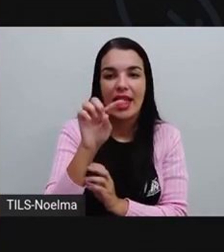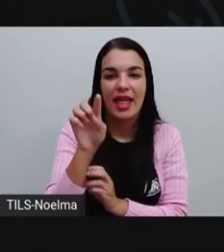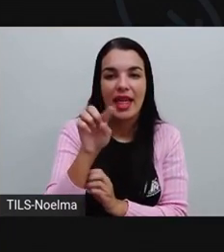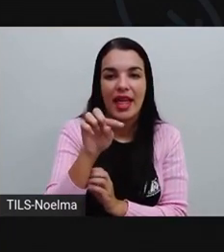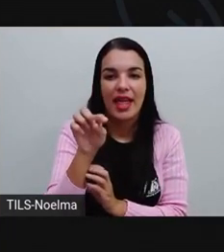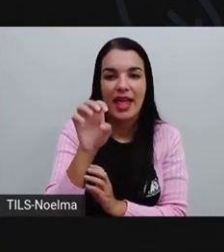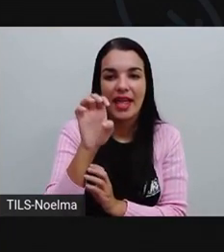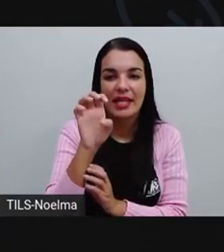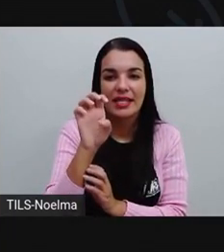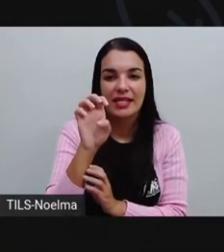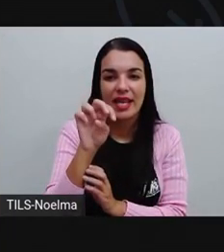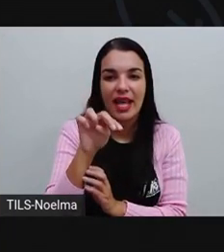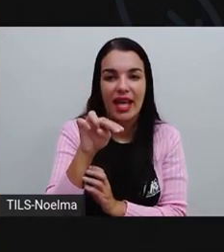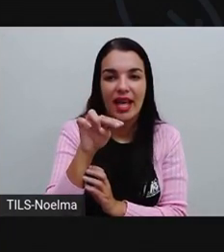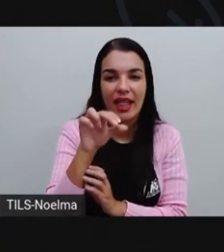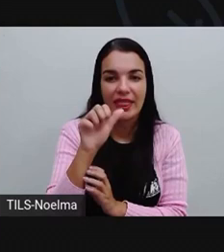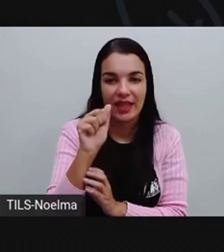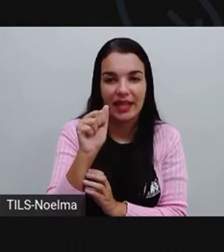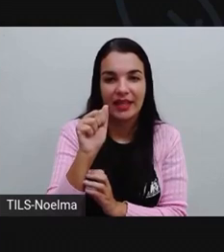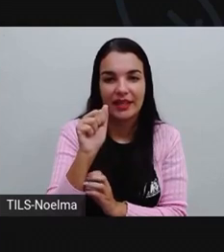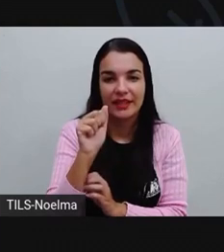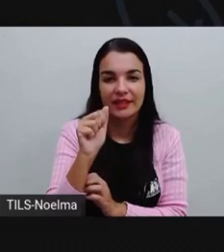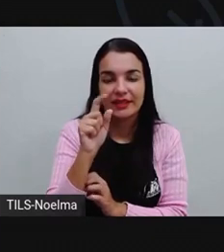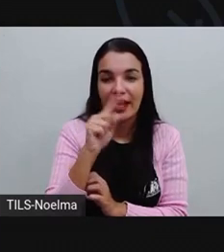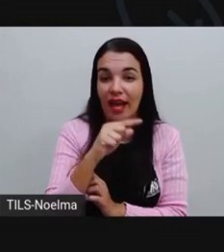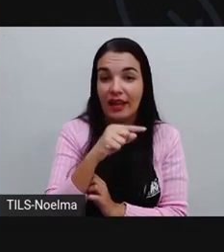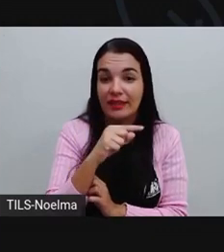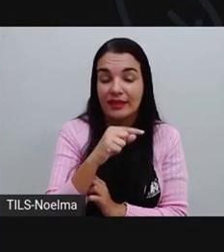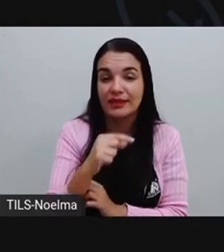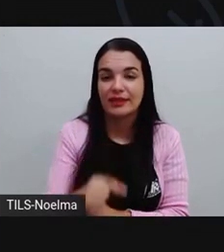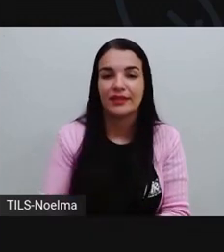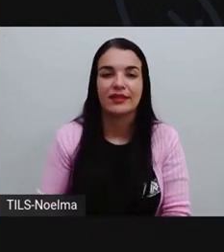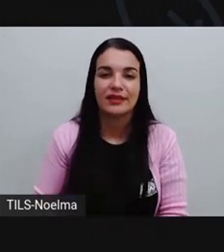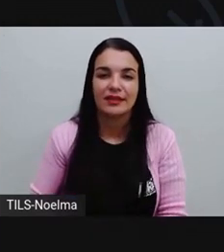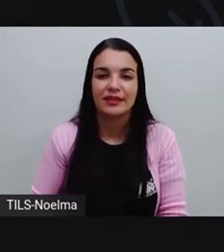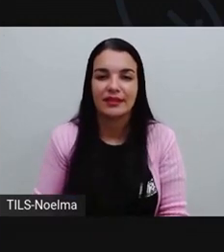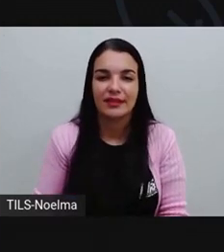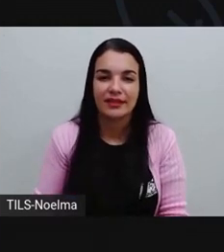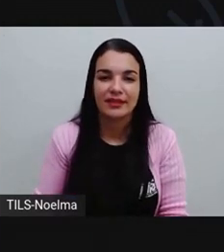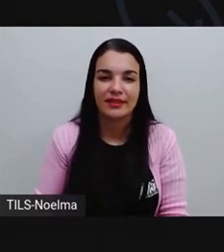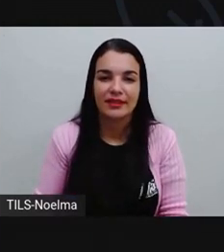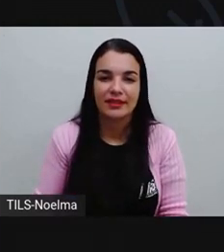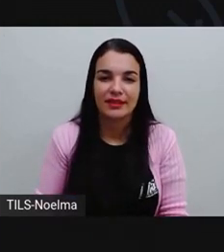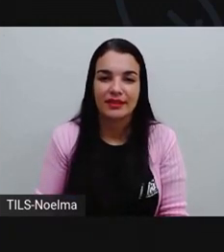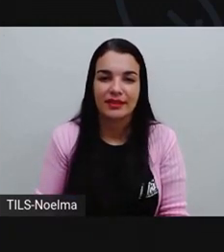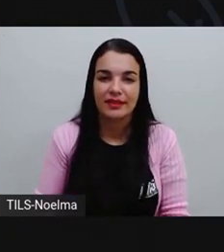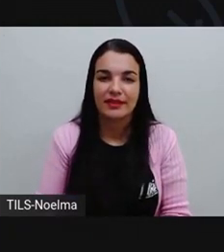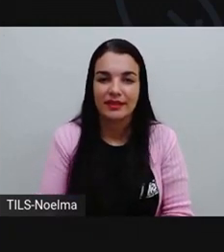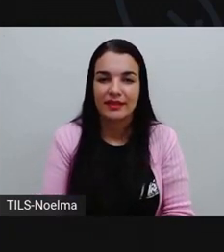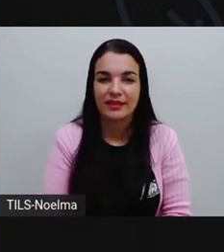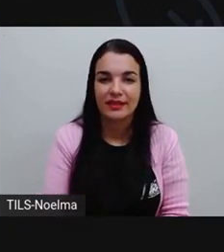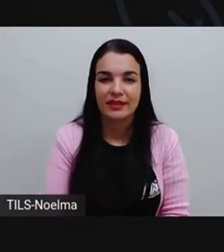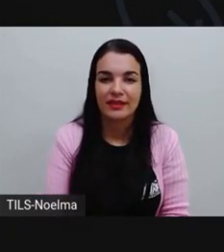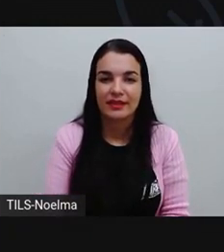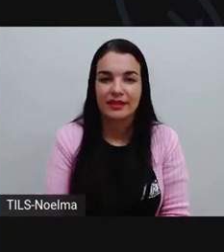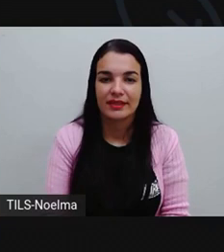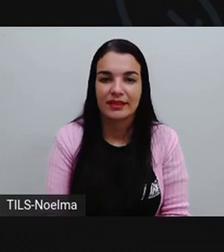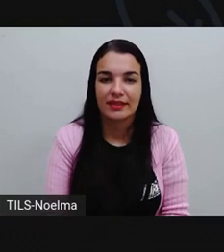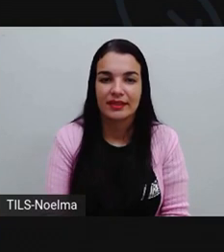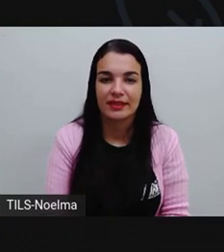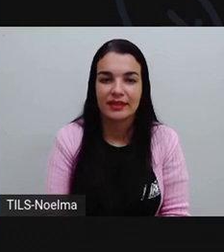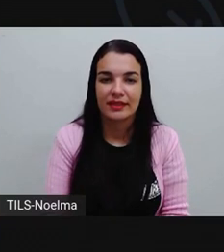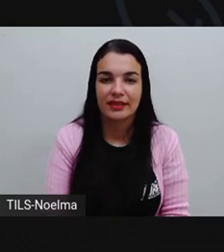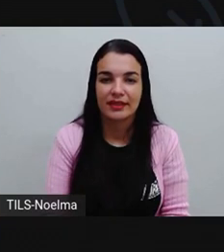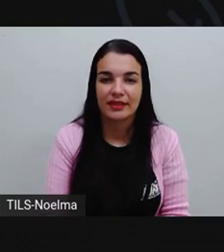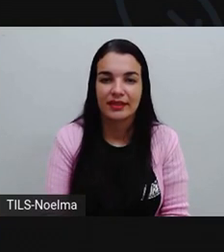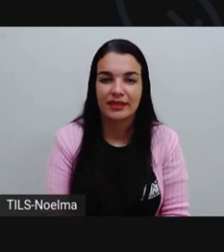ele ocupa aqui nesse número. Aqui não vai ficar 12? Neste caso aqui, na verdade,